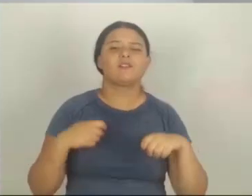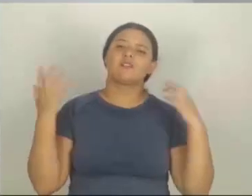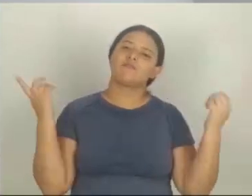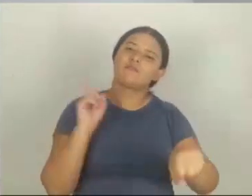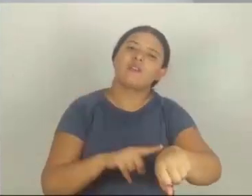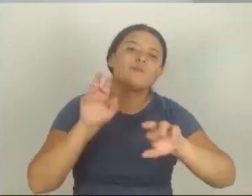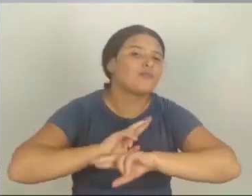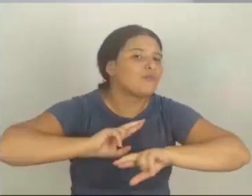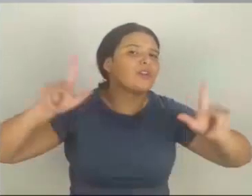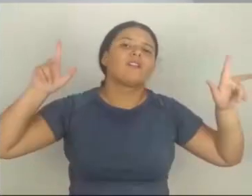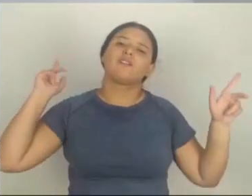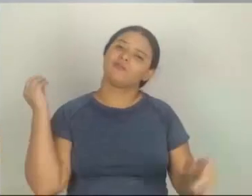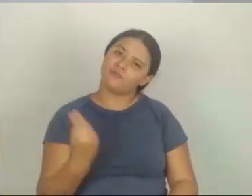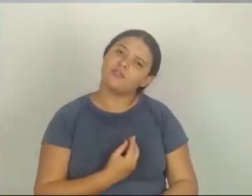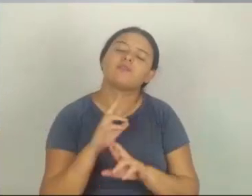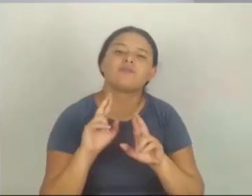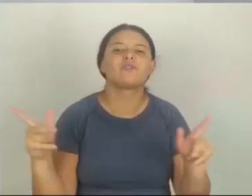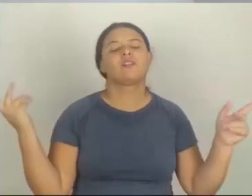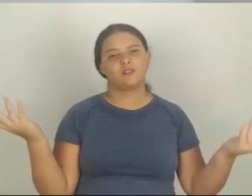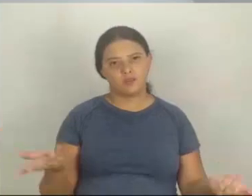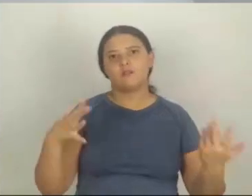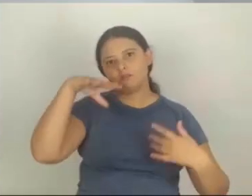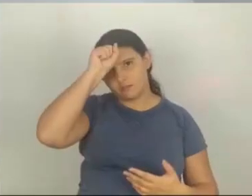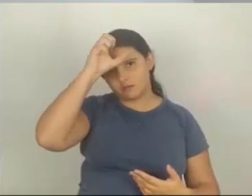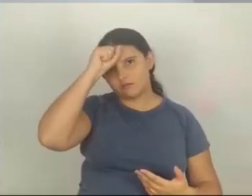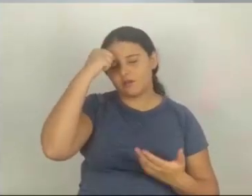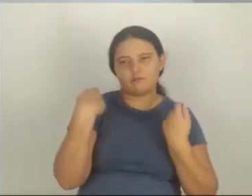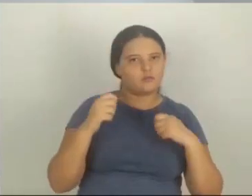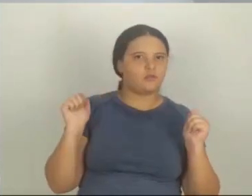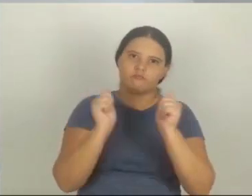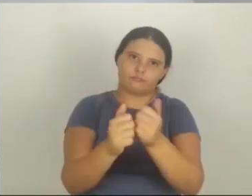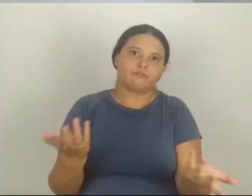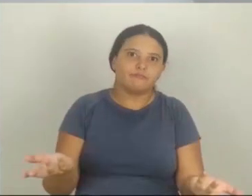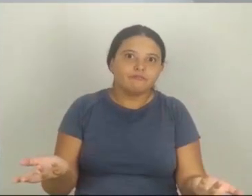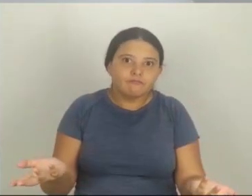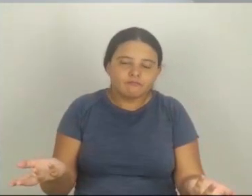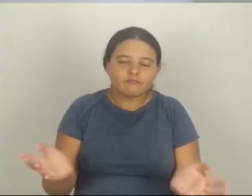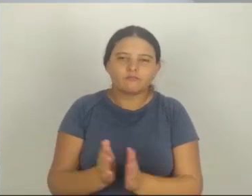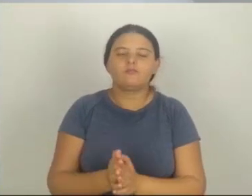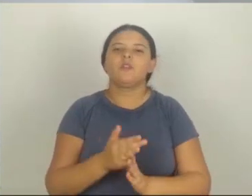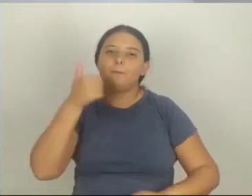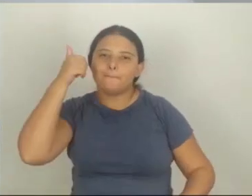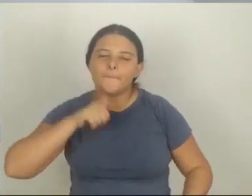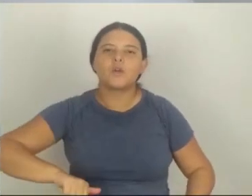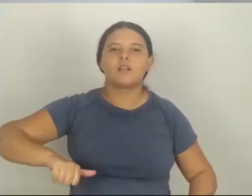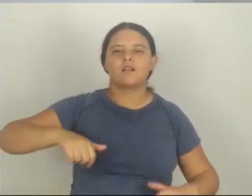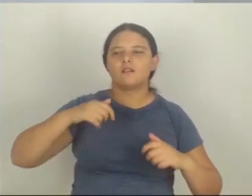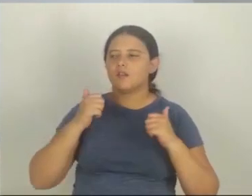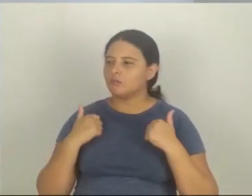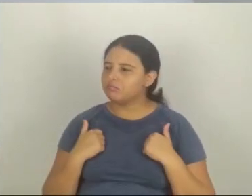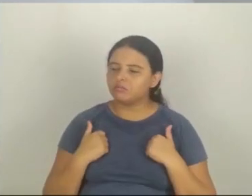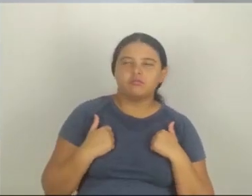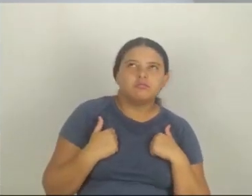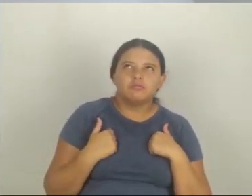tudo diferente, as relações estão diferentes. Então, a gente tem que aprender a dançar conforme a música, né? Mulher tem que sair da